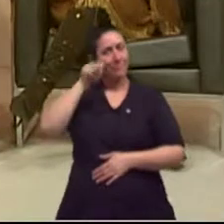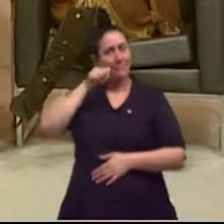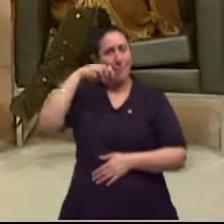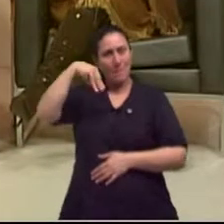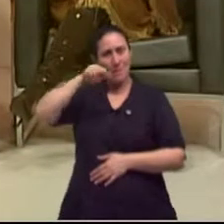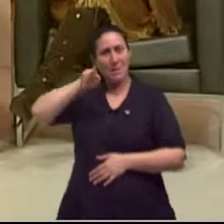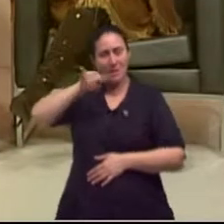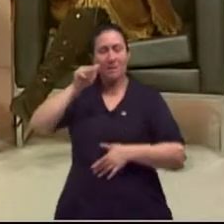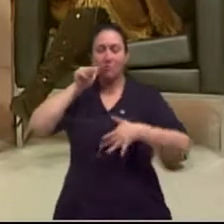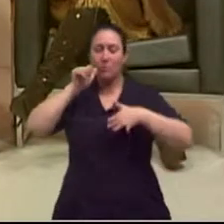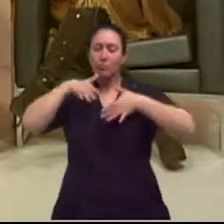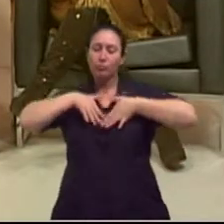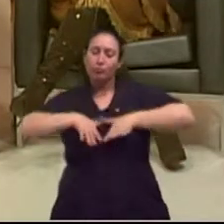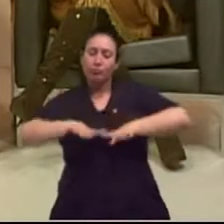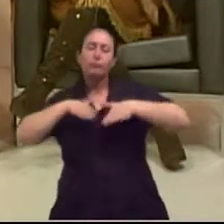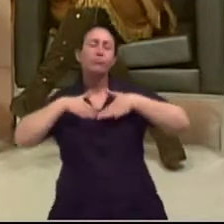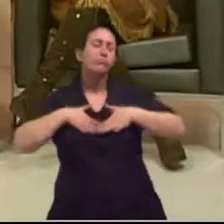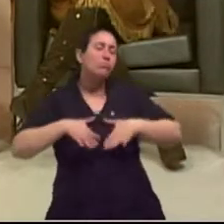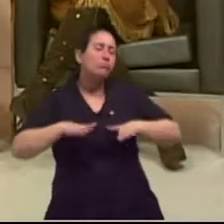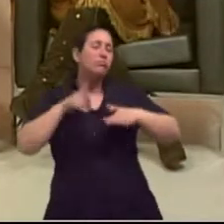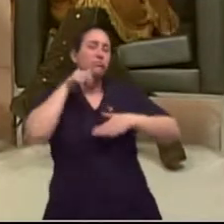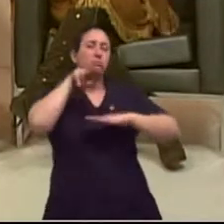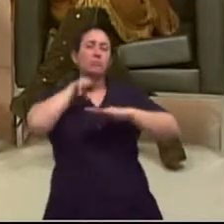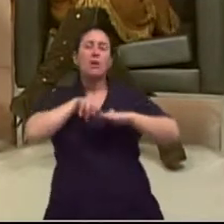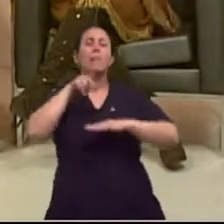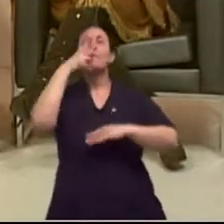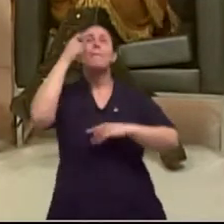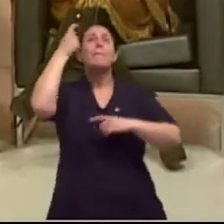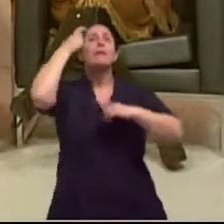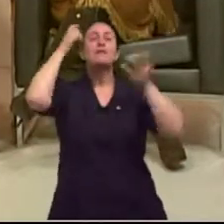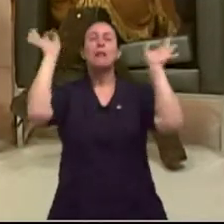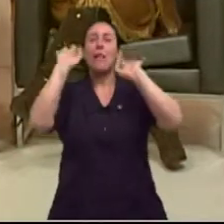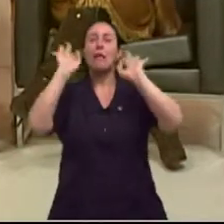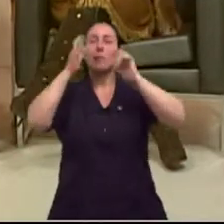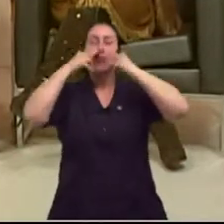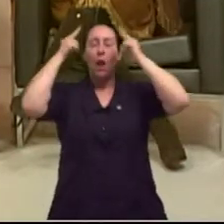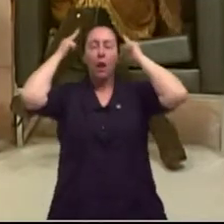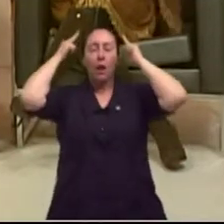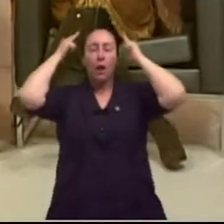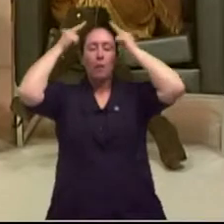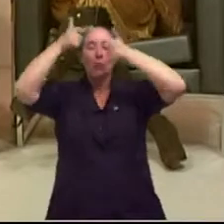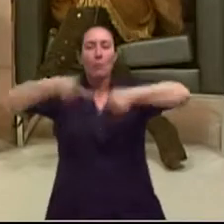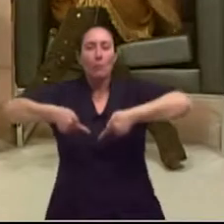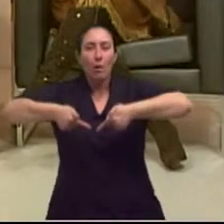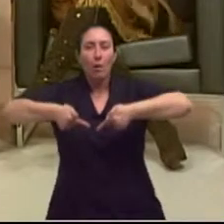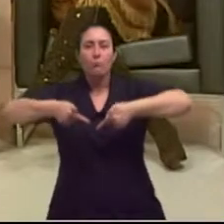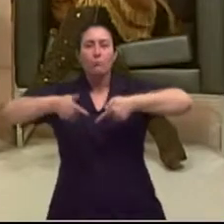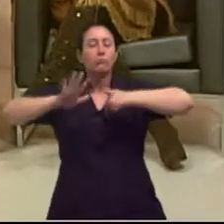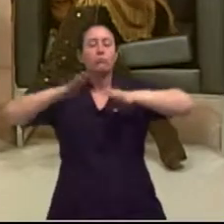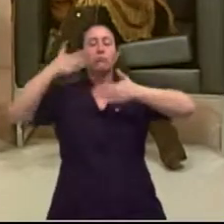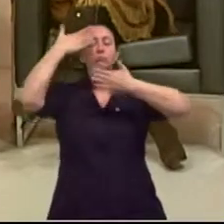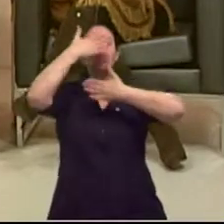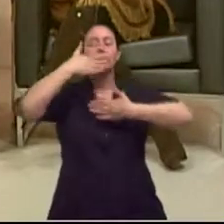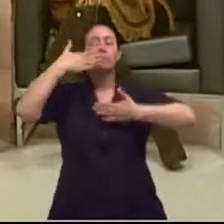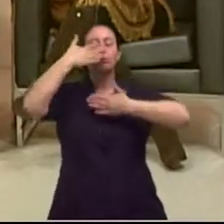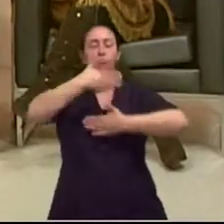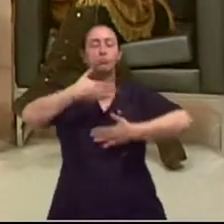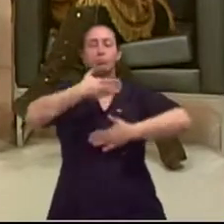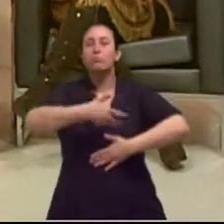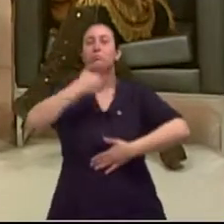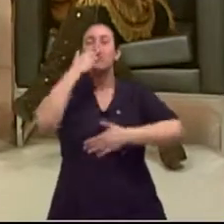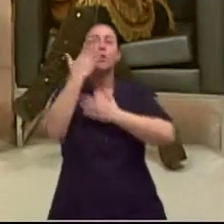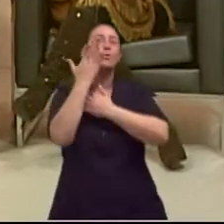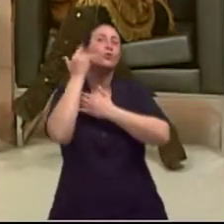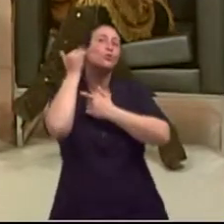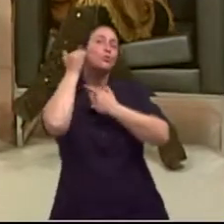praticamente assim, que ela diz assim, a gente consegue não pensar, ou seja, limpar a mente através de todo aquele contexto de som,